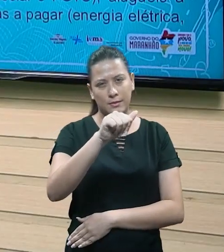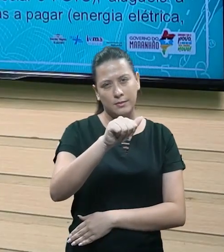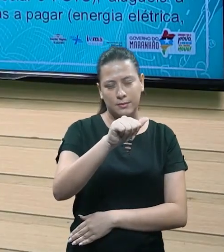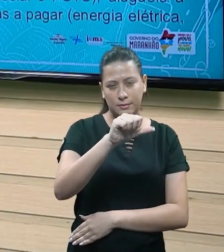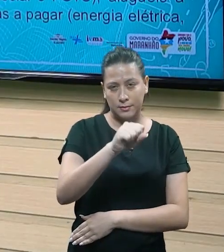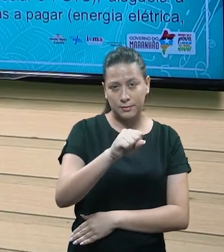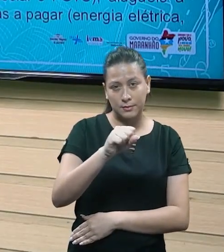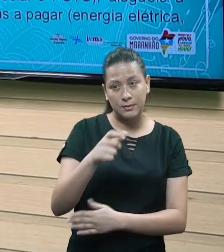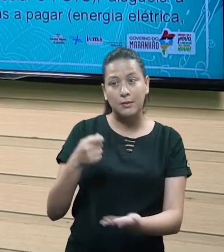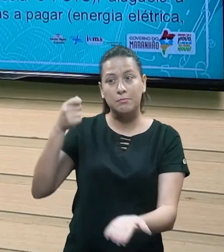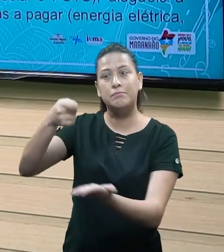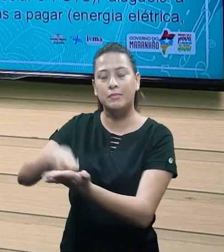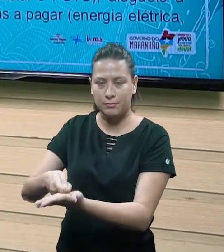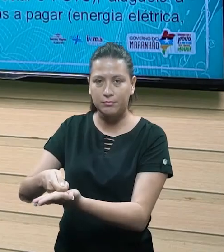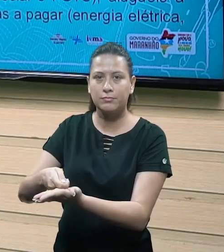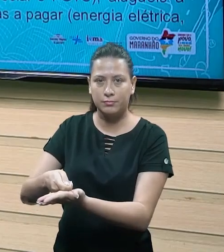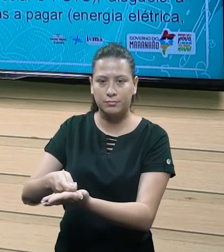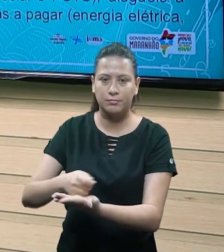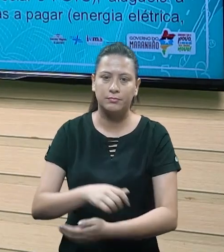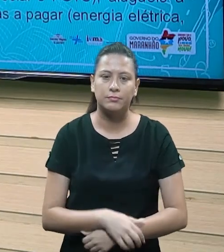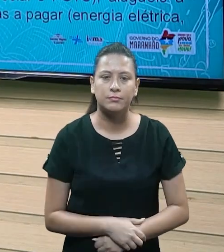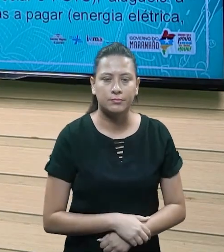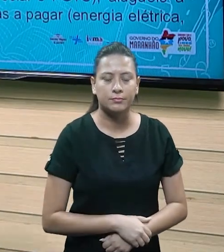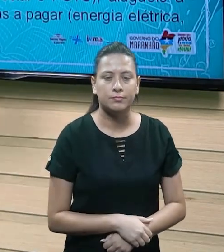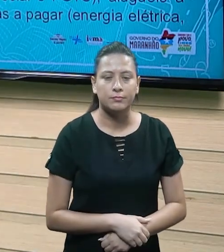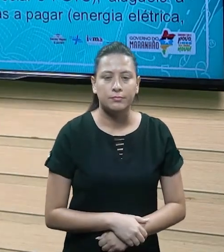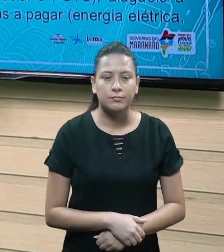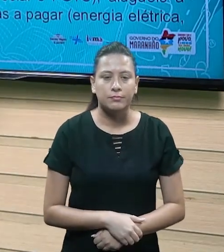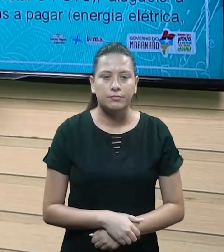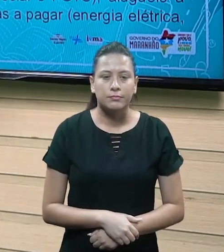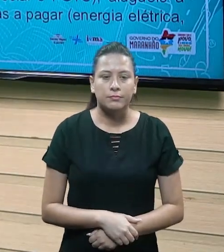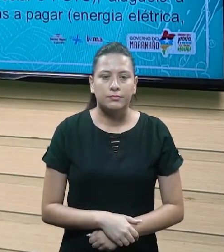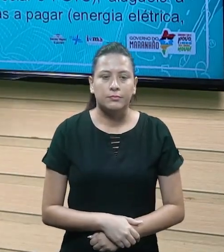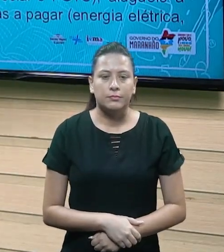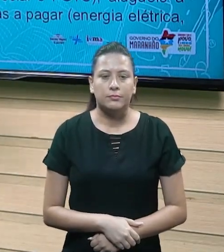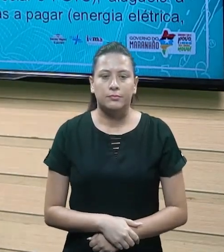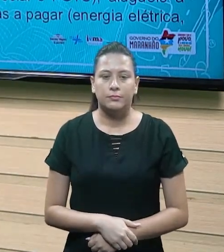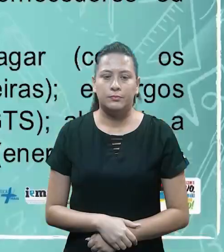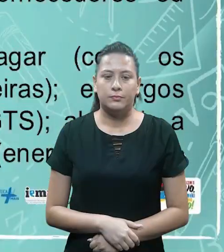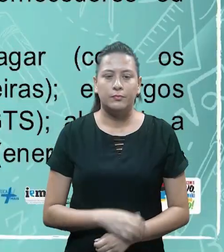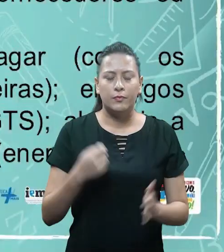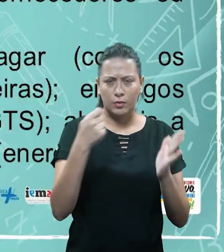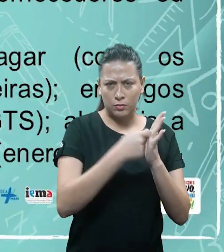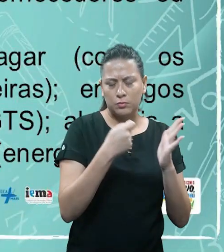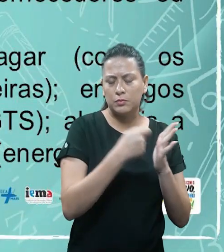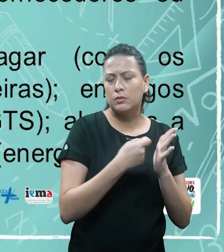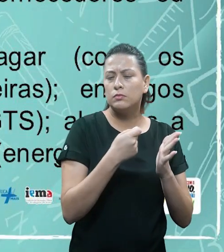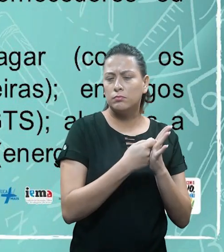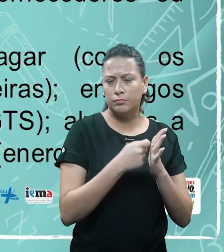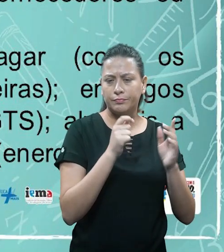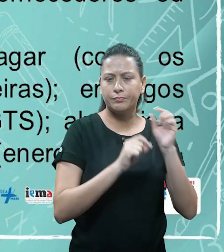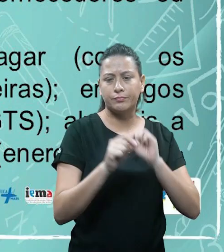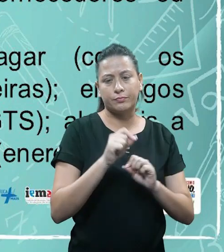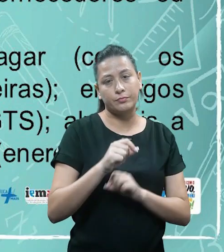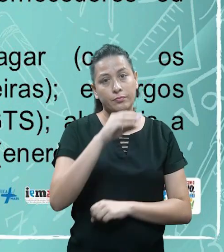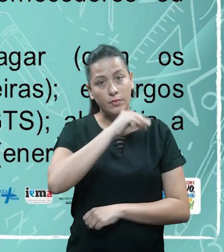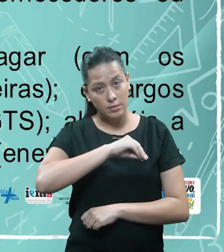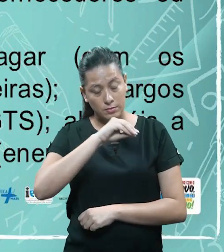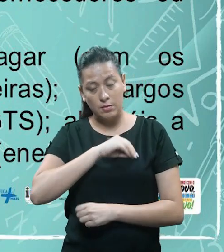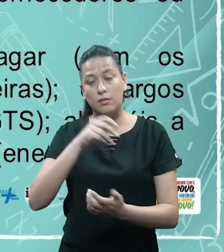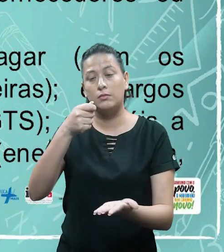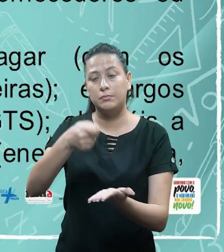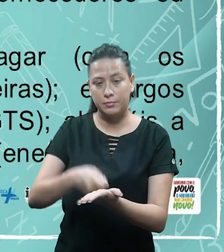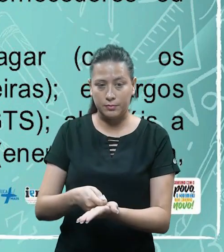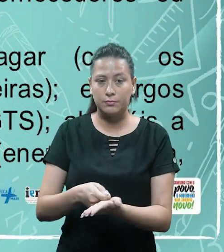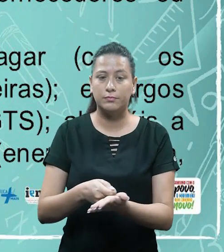Lá aquela duplicatas a receber, tá bom? lá nos direitos, aqui é duplicatas a pagar, certinho? Outras obrigações exigíveis,